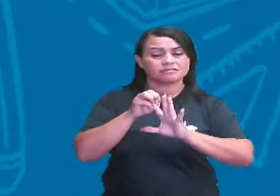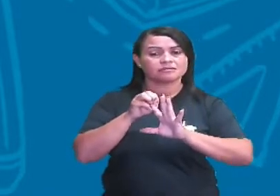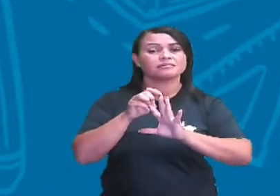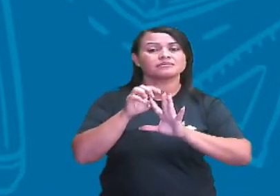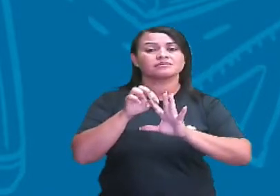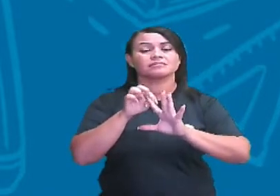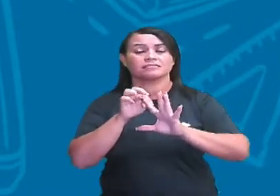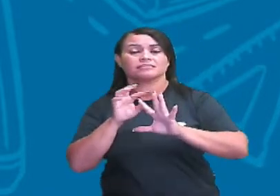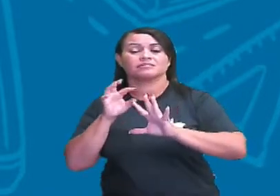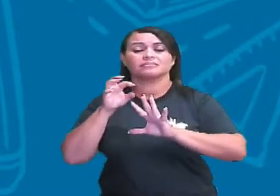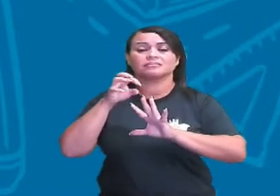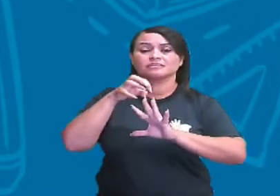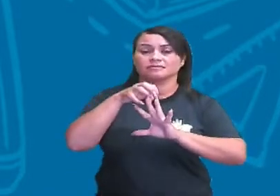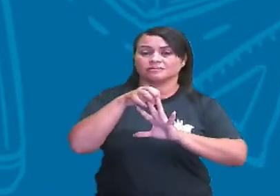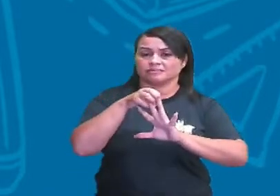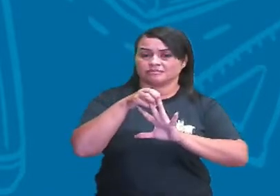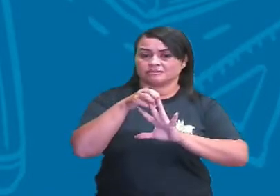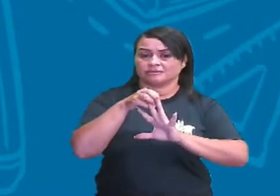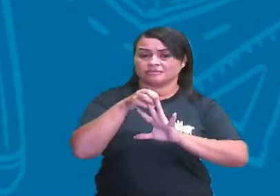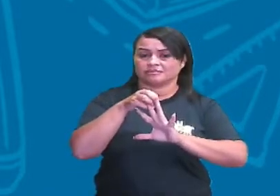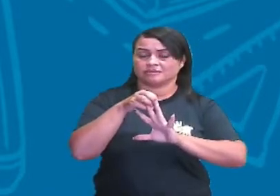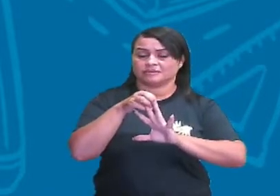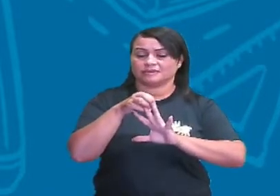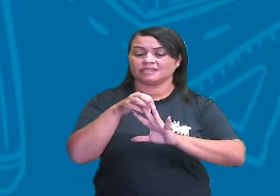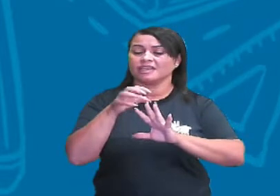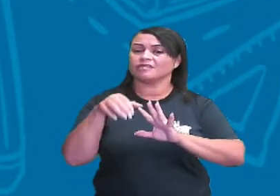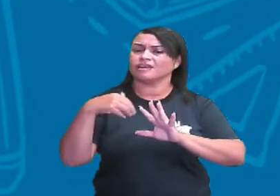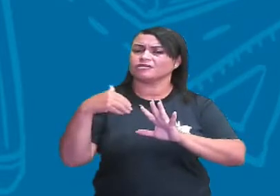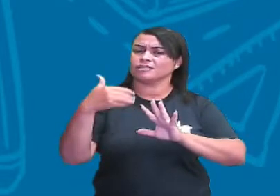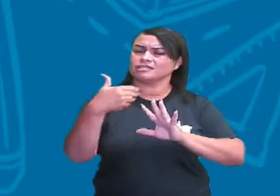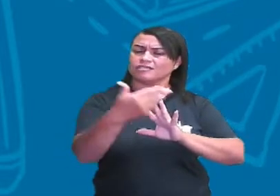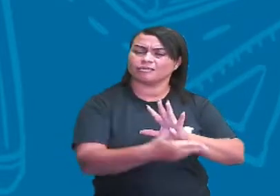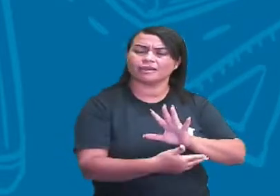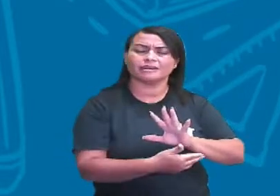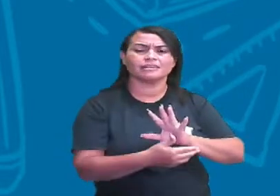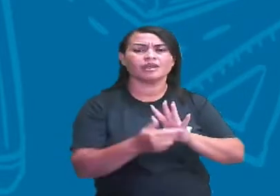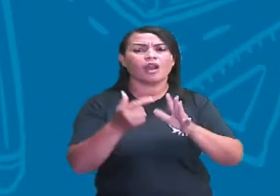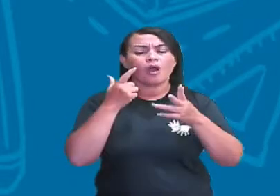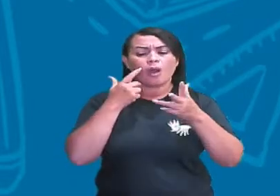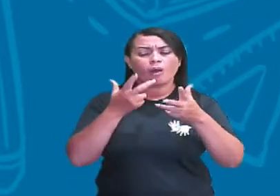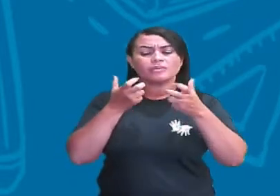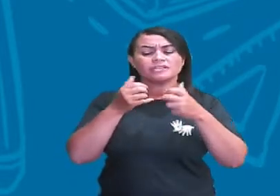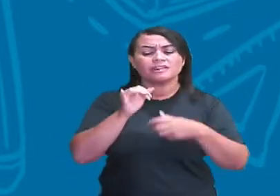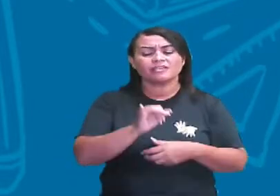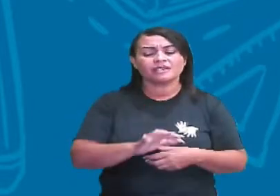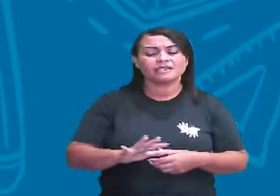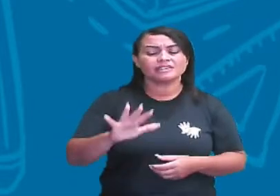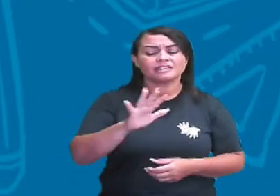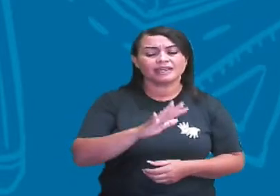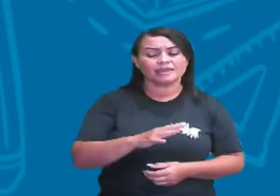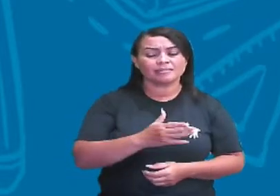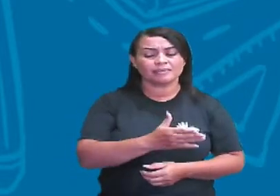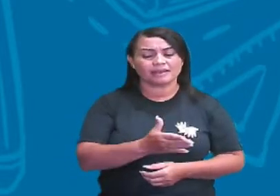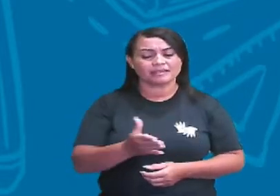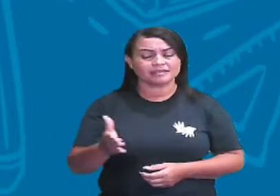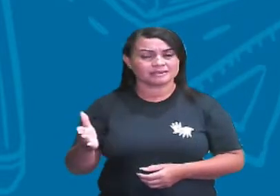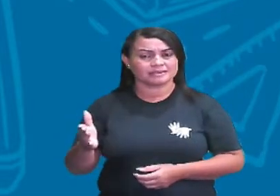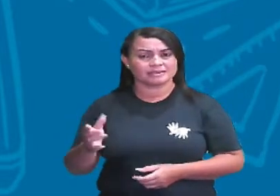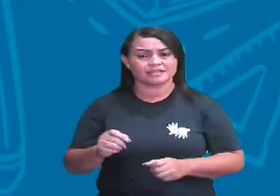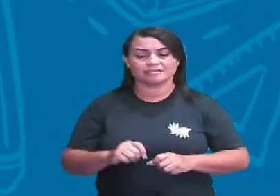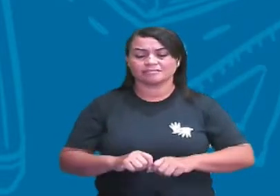alimentar do consumidor secundário, está certo? E a gente observa aí na imagem projetada na tela da sua televisão,